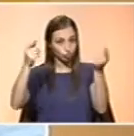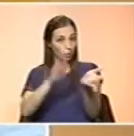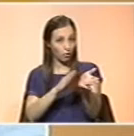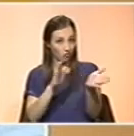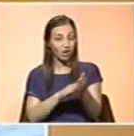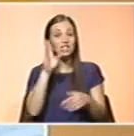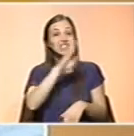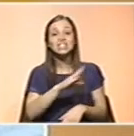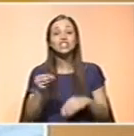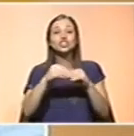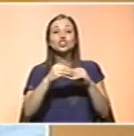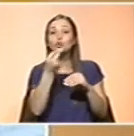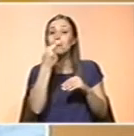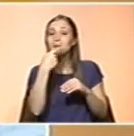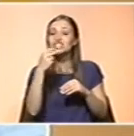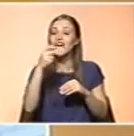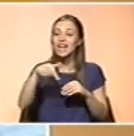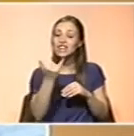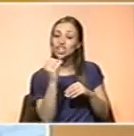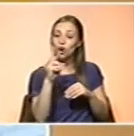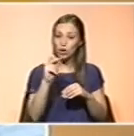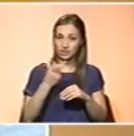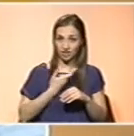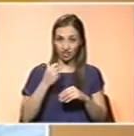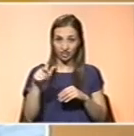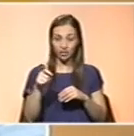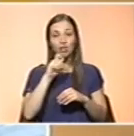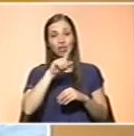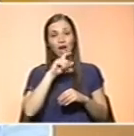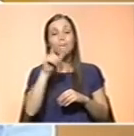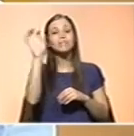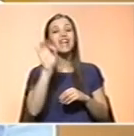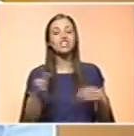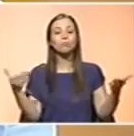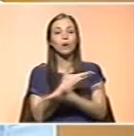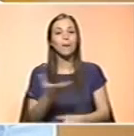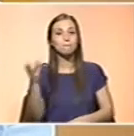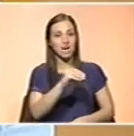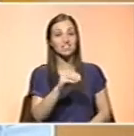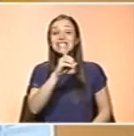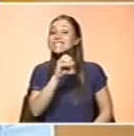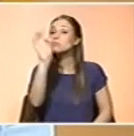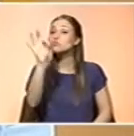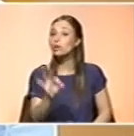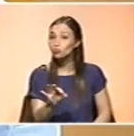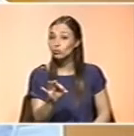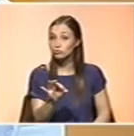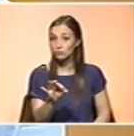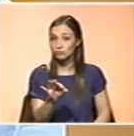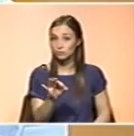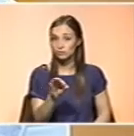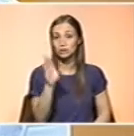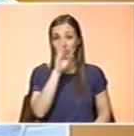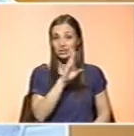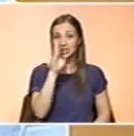suplementos com antioxidantes aumentava o risco de mortalidade. Até 16% no caso da vitamina A. Portanto, consumir